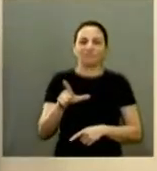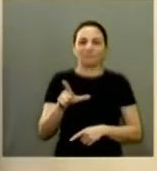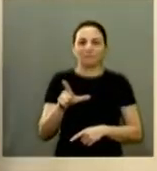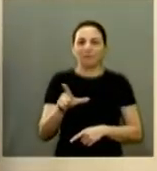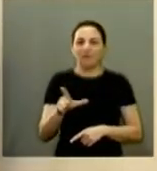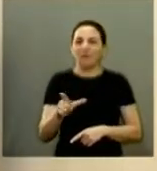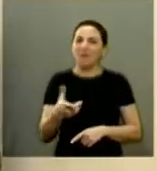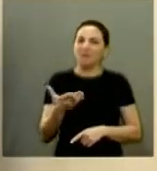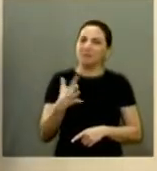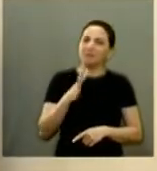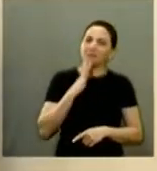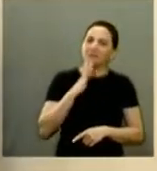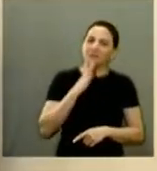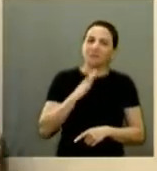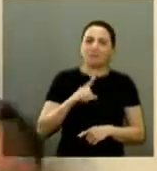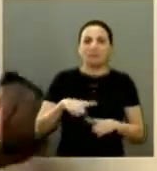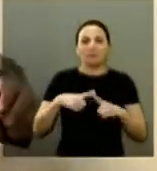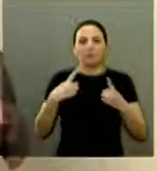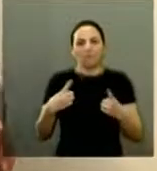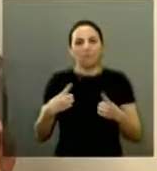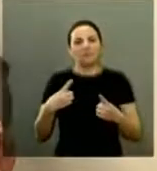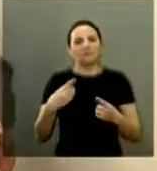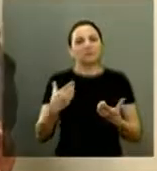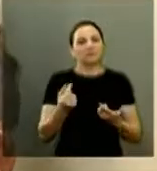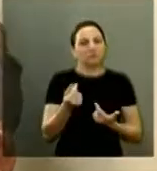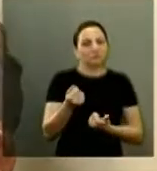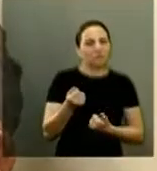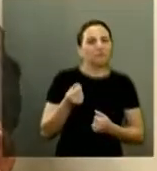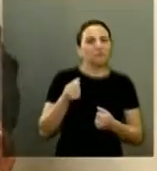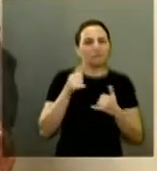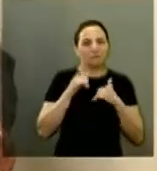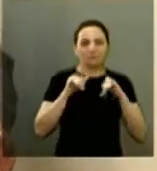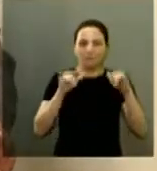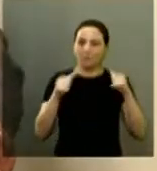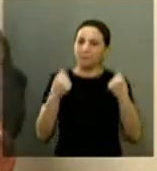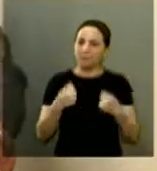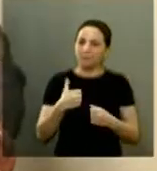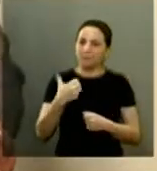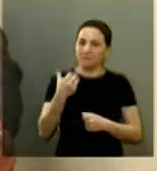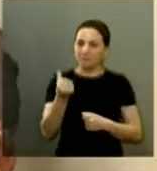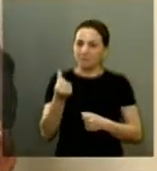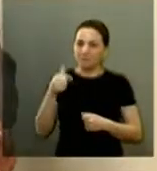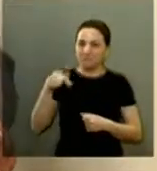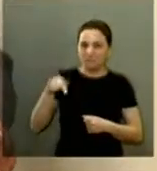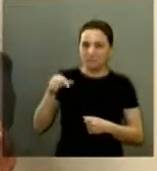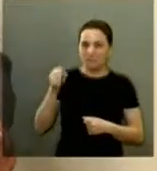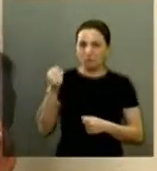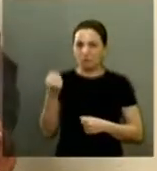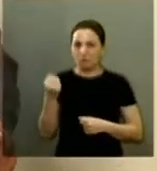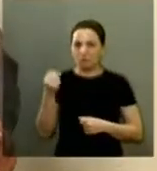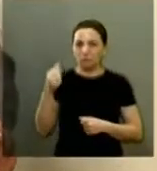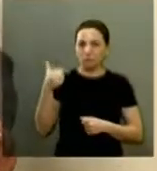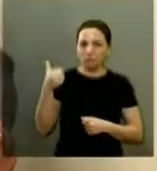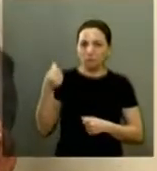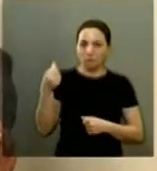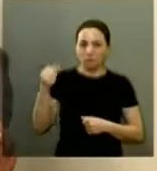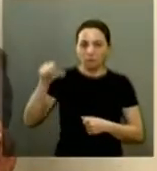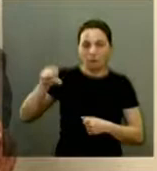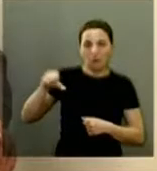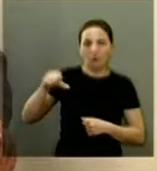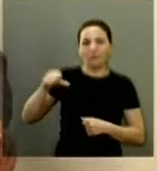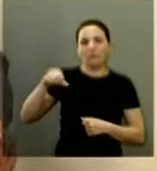deputado federal é por causa disso que falam mesmo eu acho que para ser eleito precisa gastar de 6, 7, 8, 9 até 10 milhões